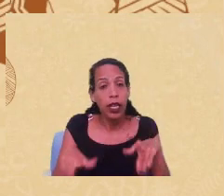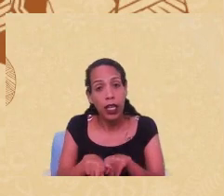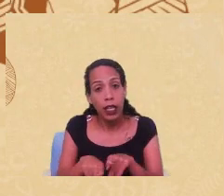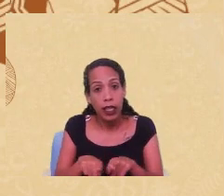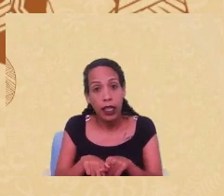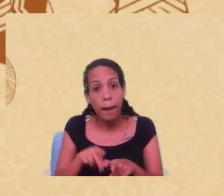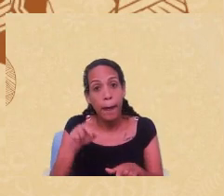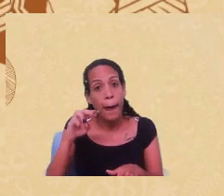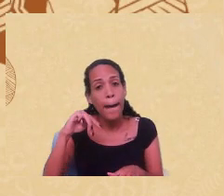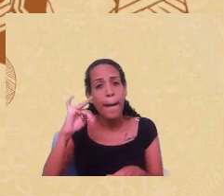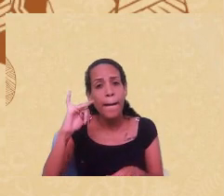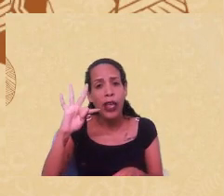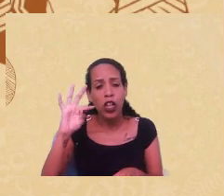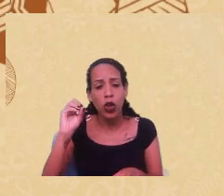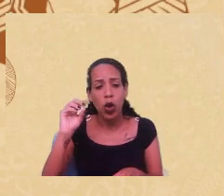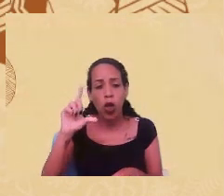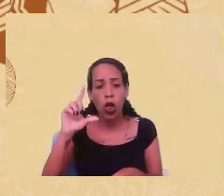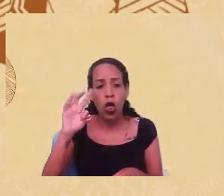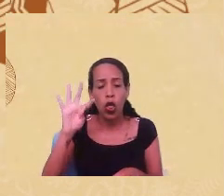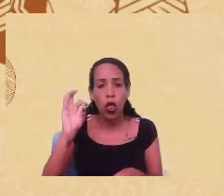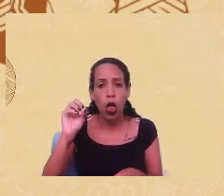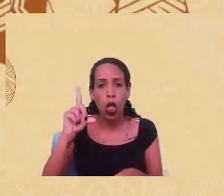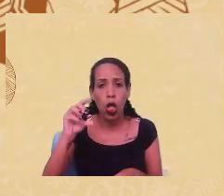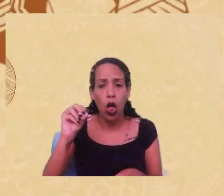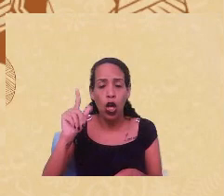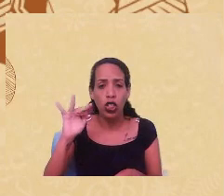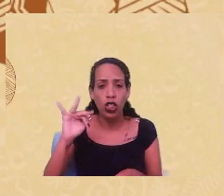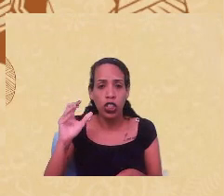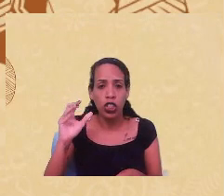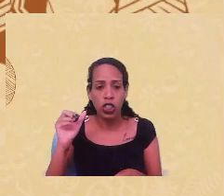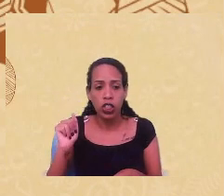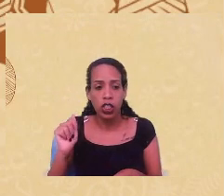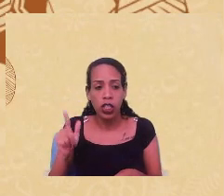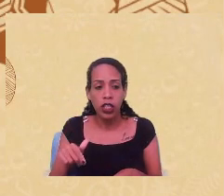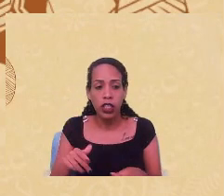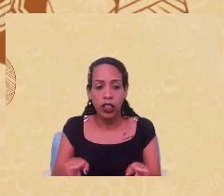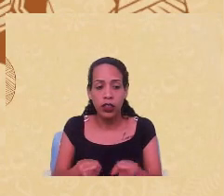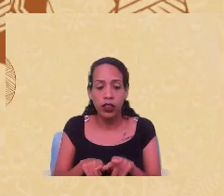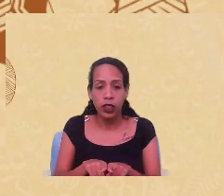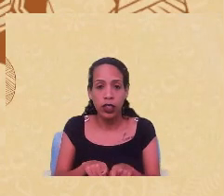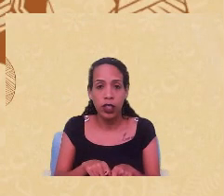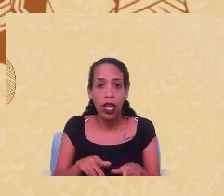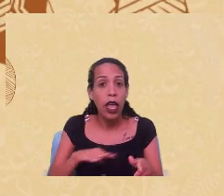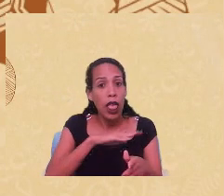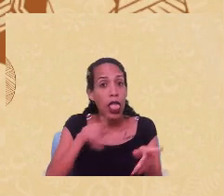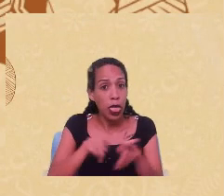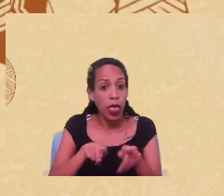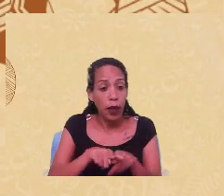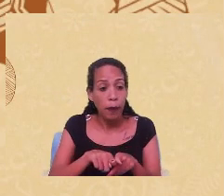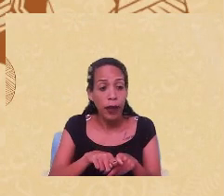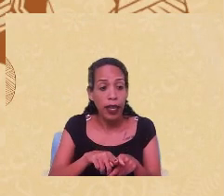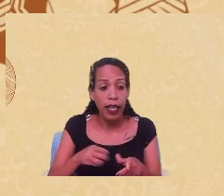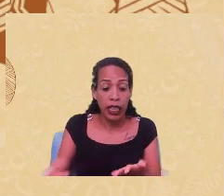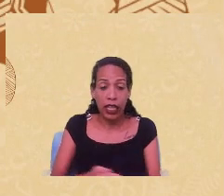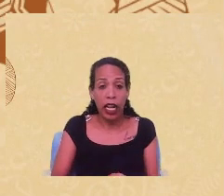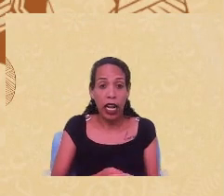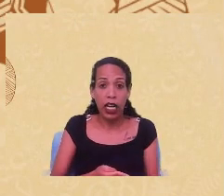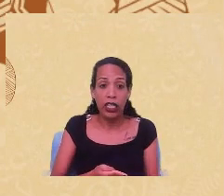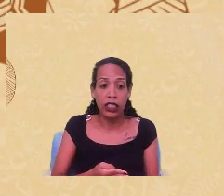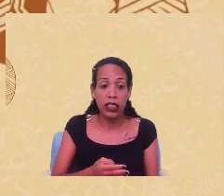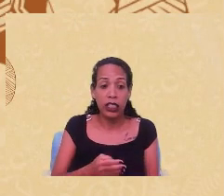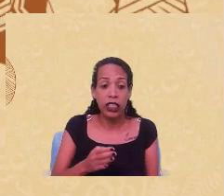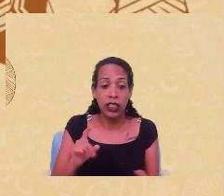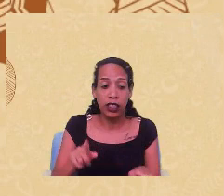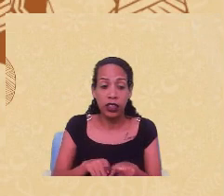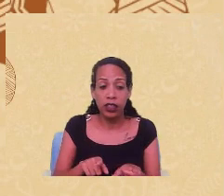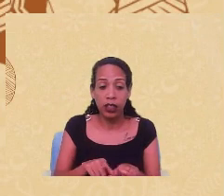serve para todos e todas, mas também para as instituições, para as instituições de saúde mental,